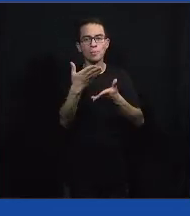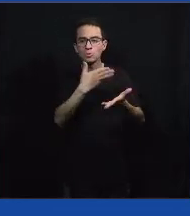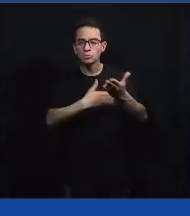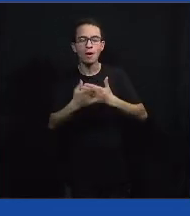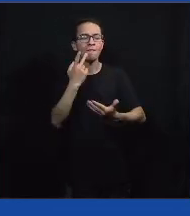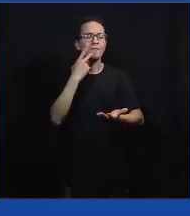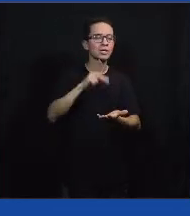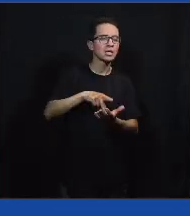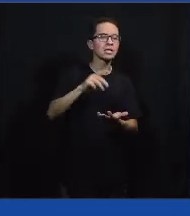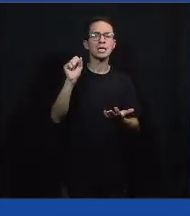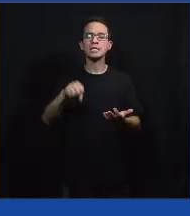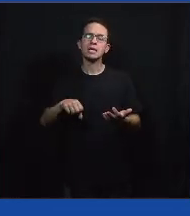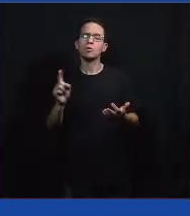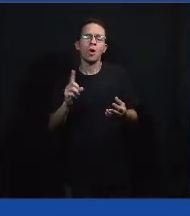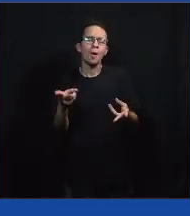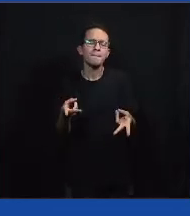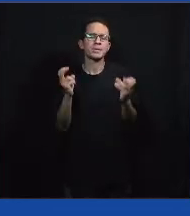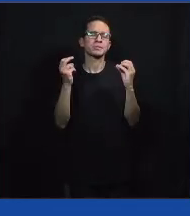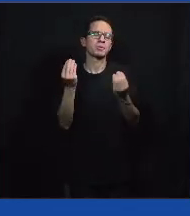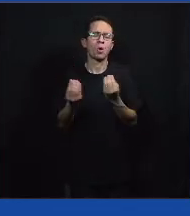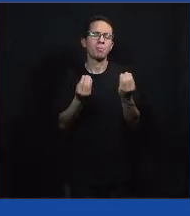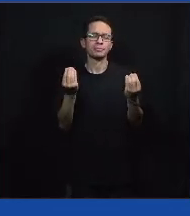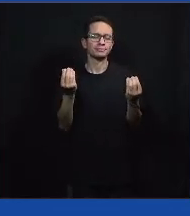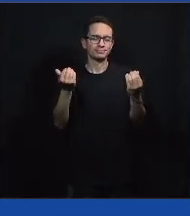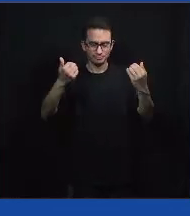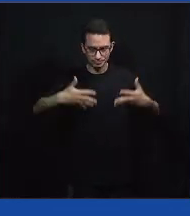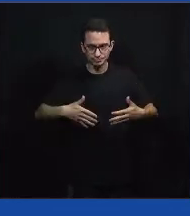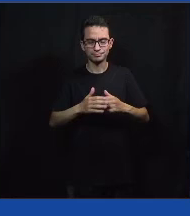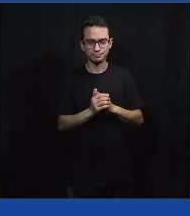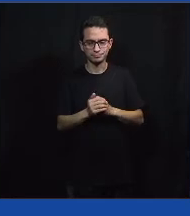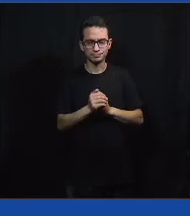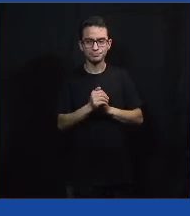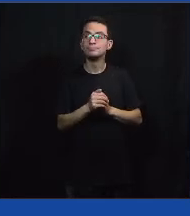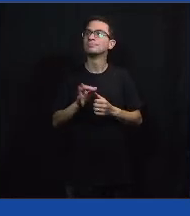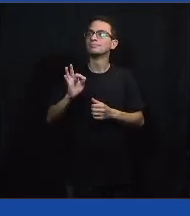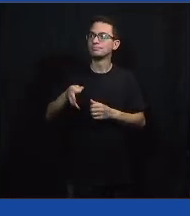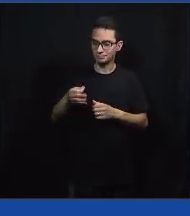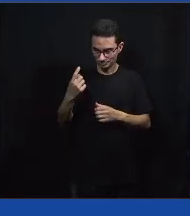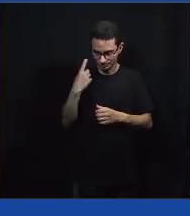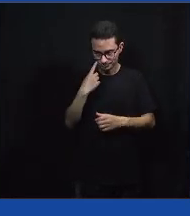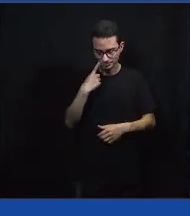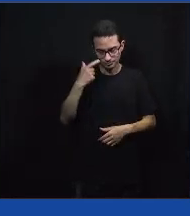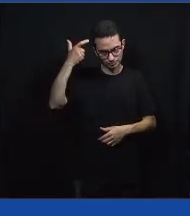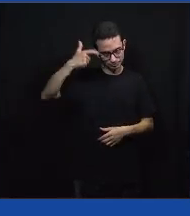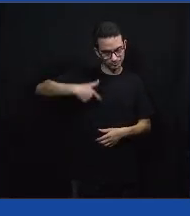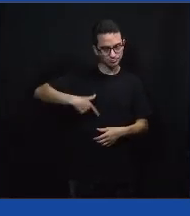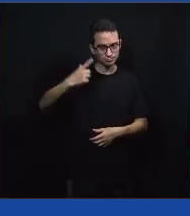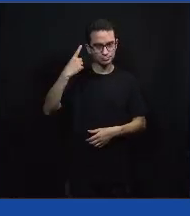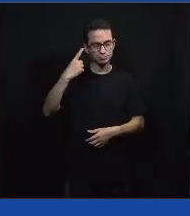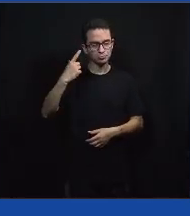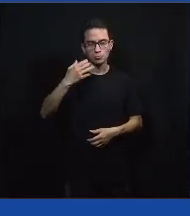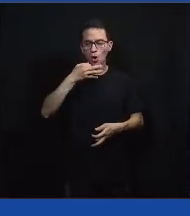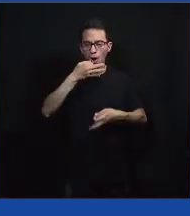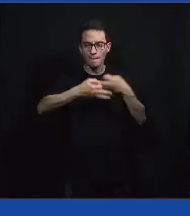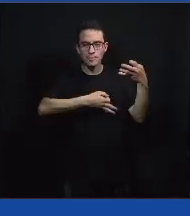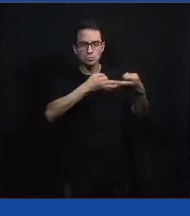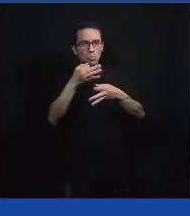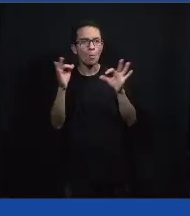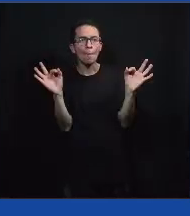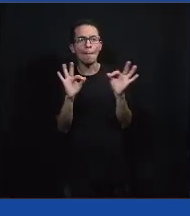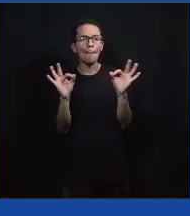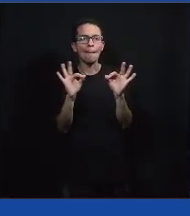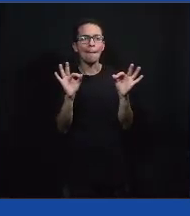como que vocês têm percebido isso? Olha, ao meu ver, eu não vi ainda nenhum movimento político